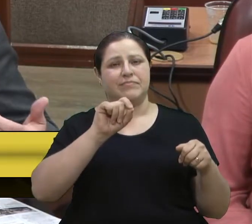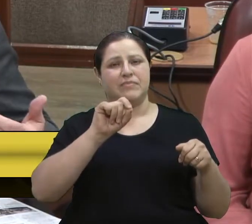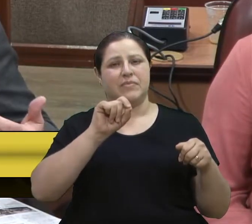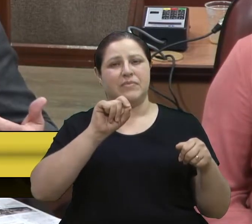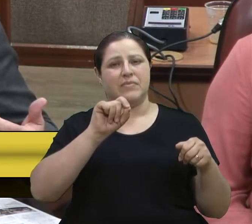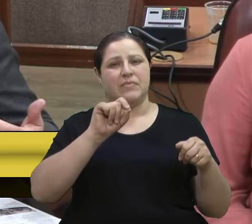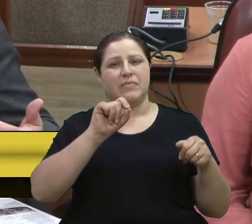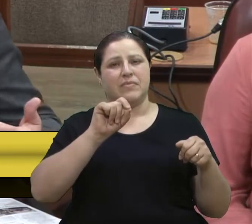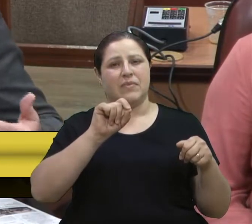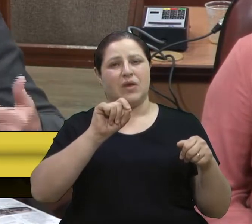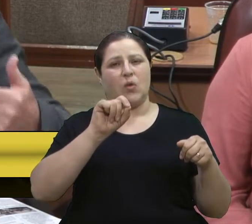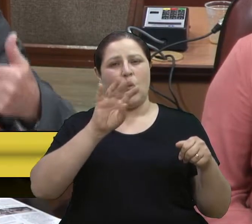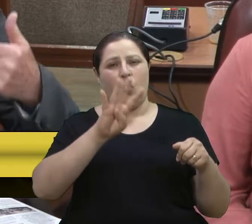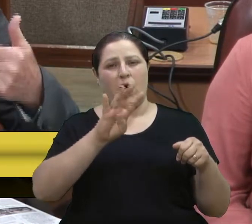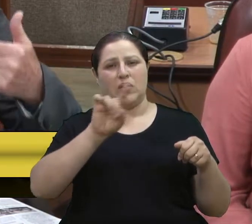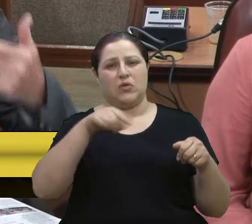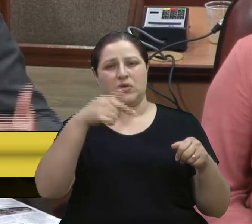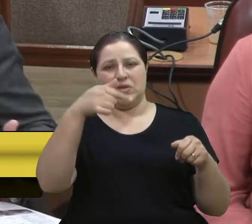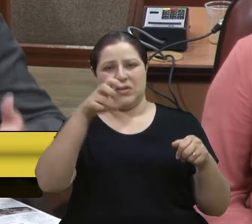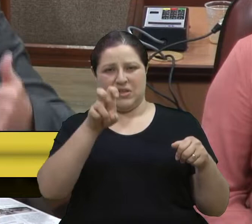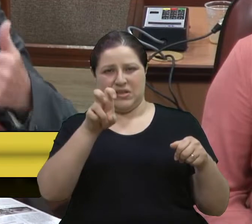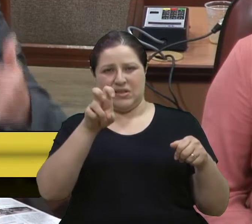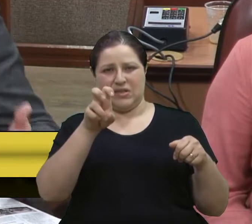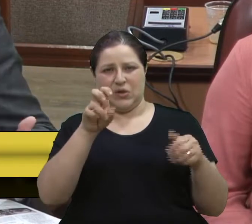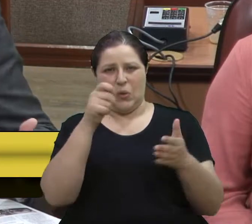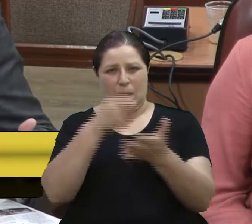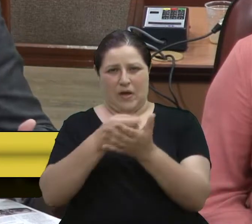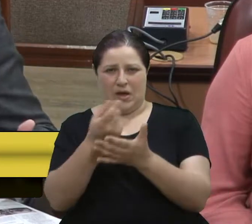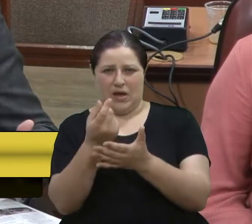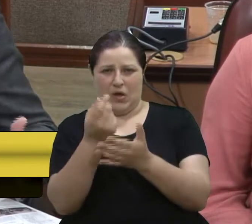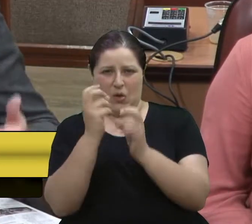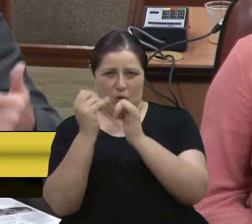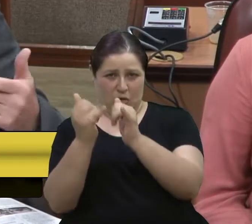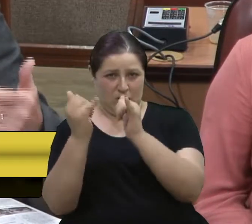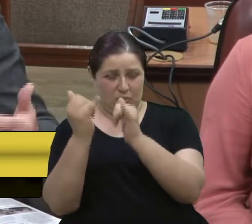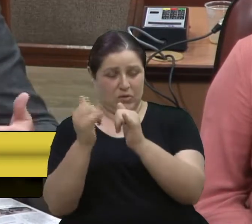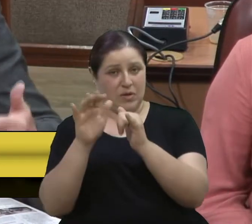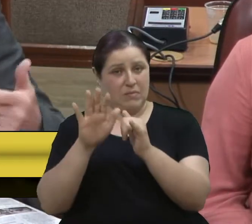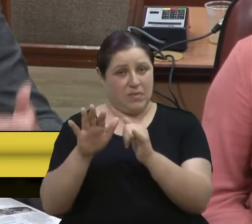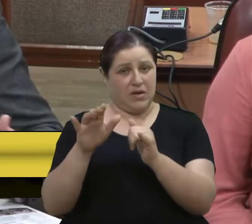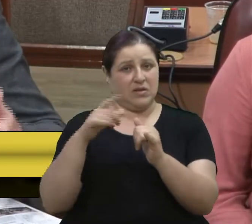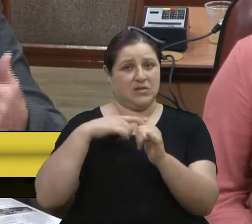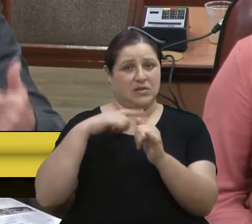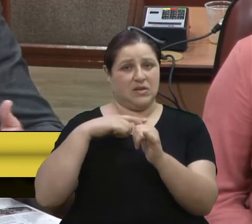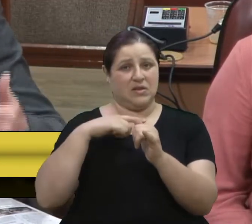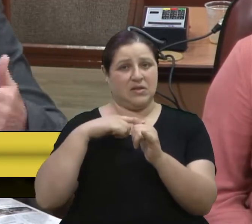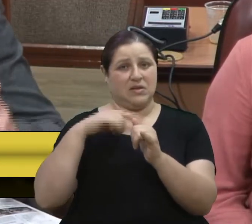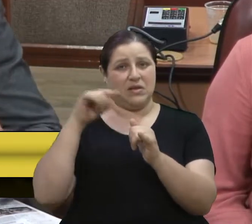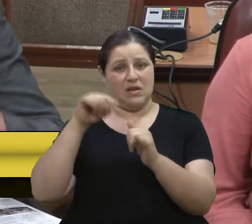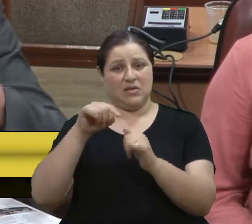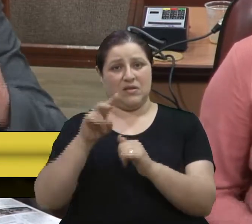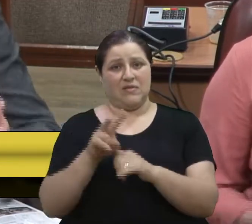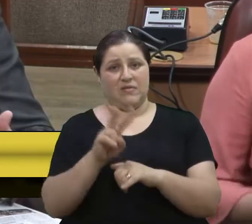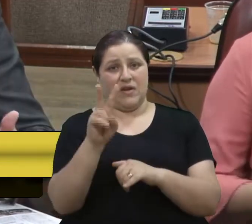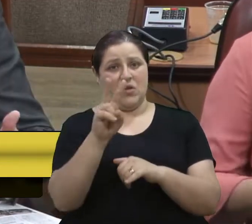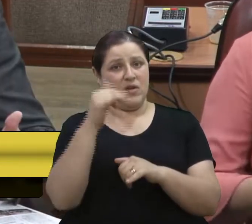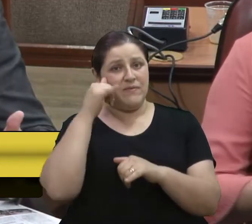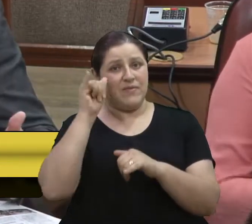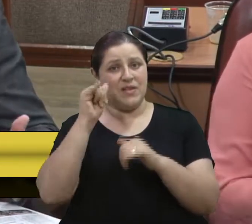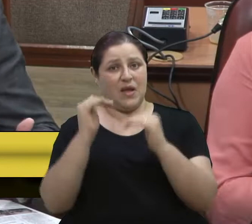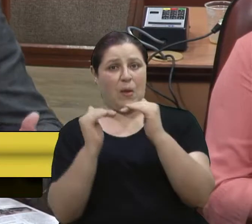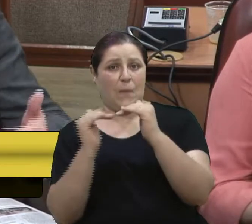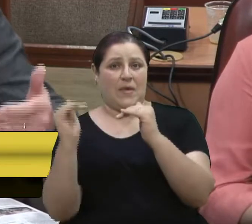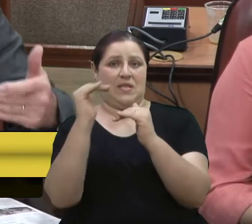475, mas está fazendo todos os esforços para que esse valor da passagem não aumente.